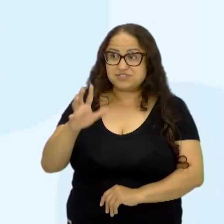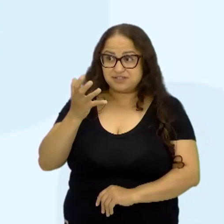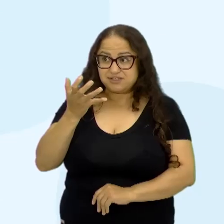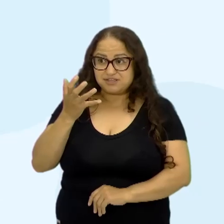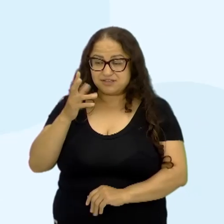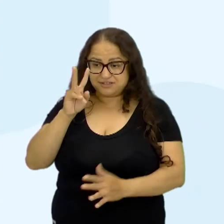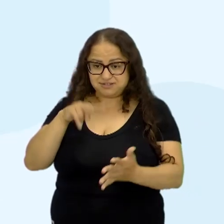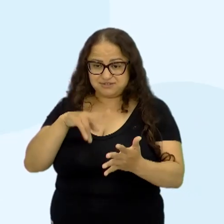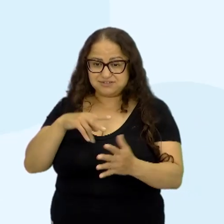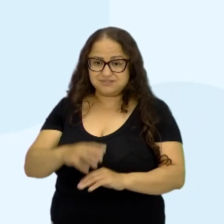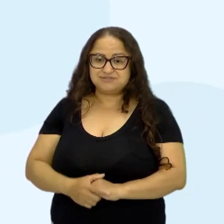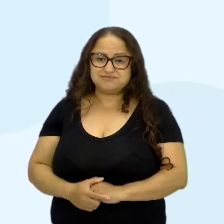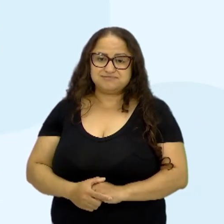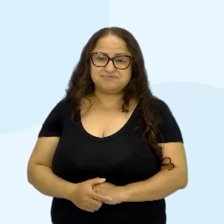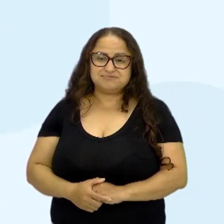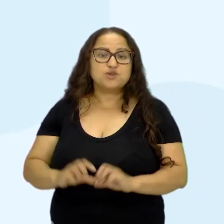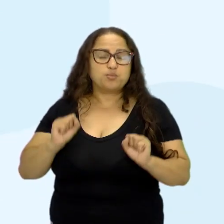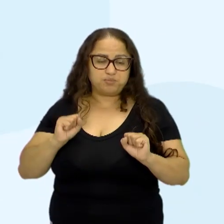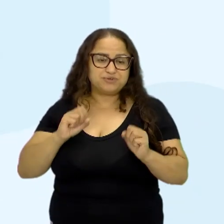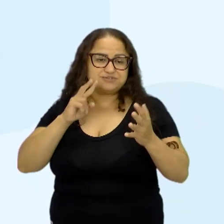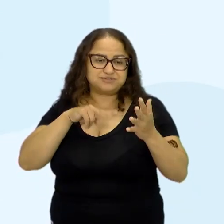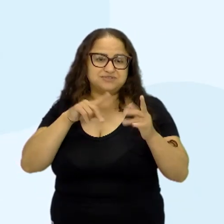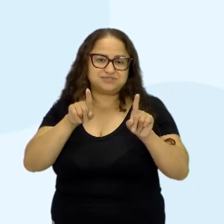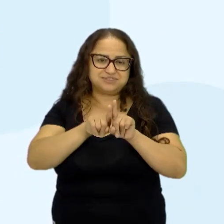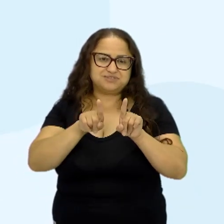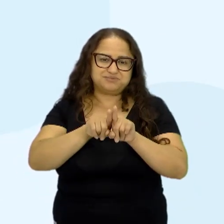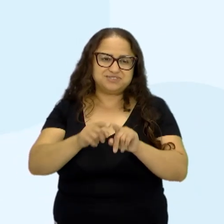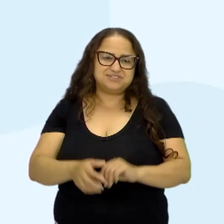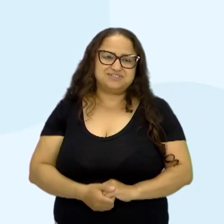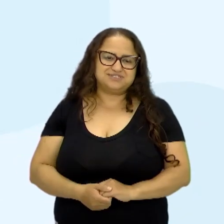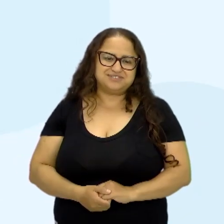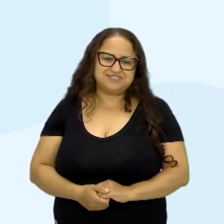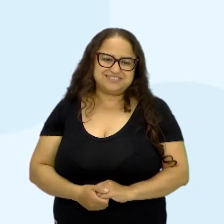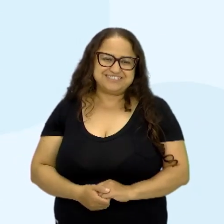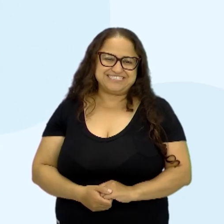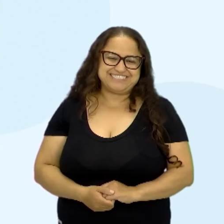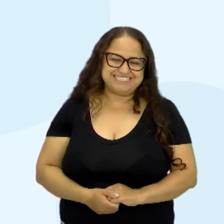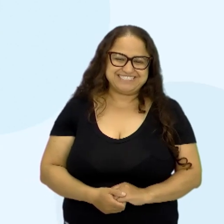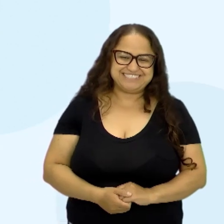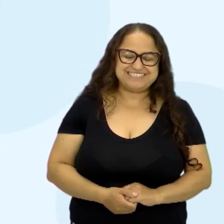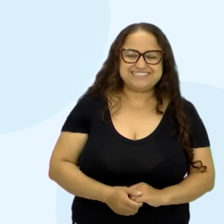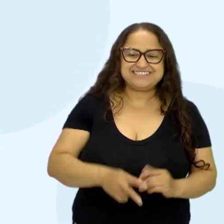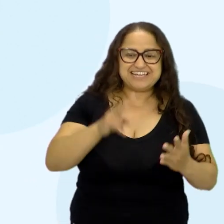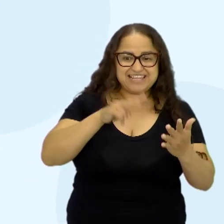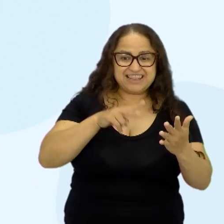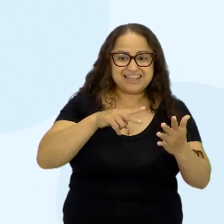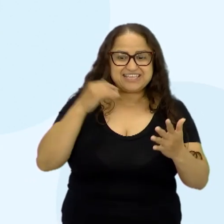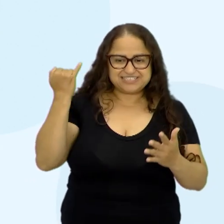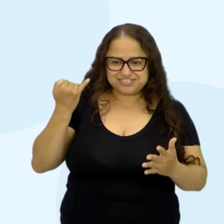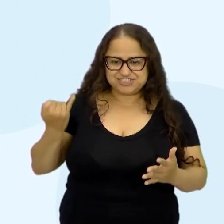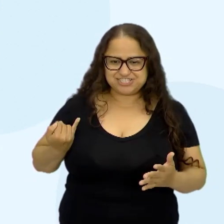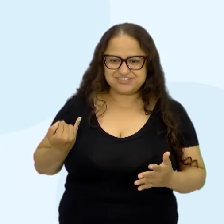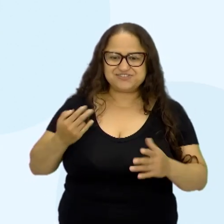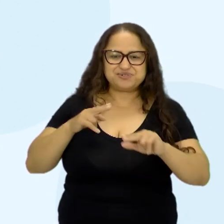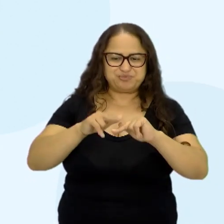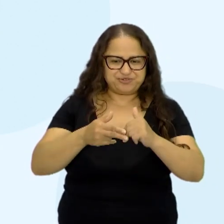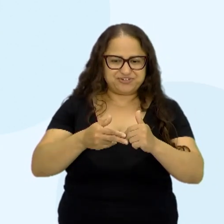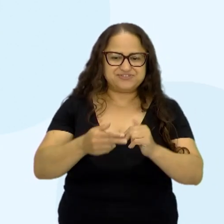quer ler? Não, tanto faz, eu posso ler também. Tá bom, então leia, a sua voz é mais agradável que a minha. Então, gente,